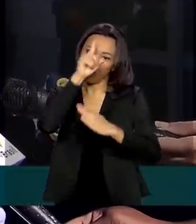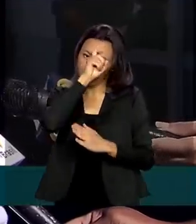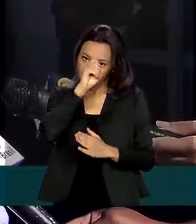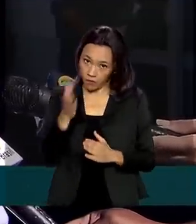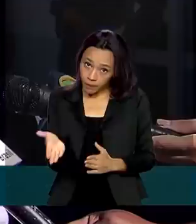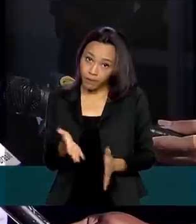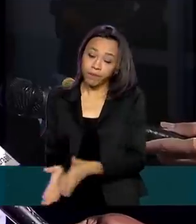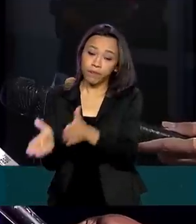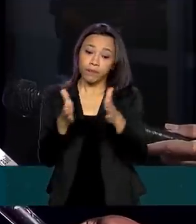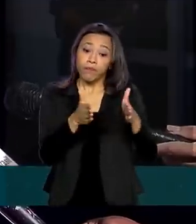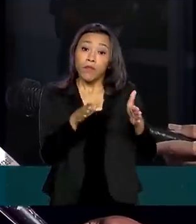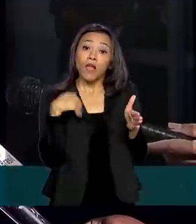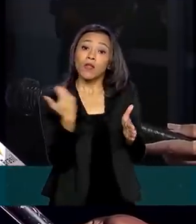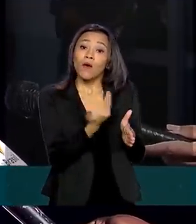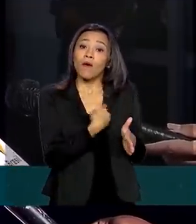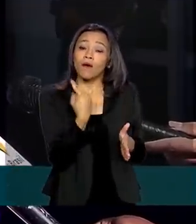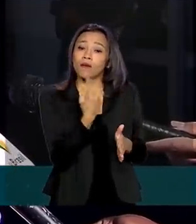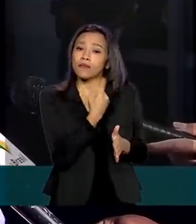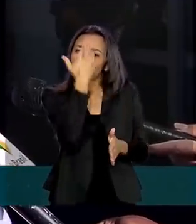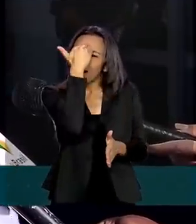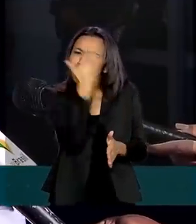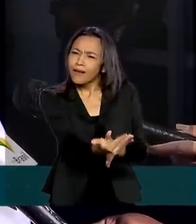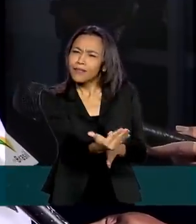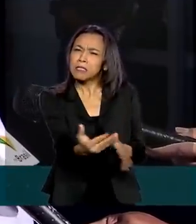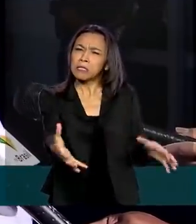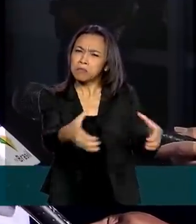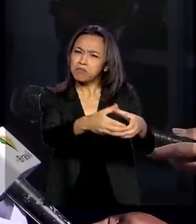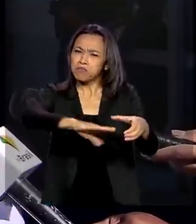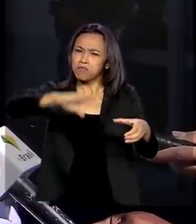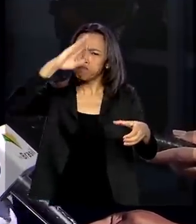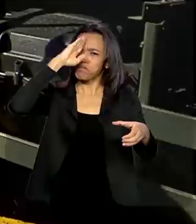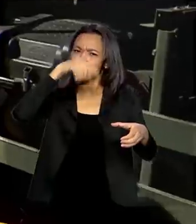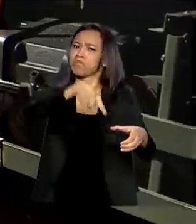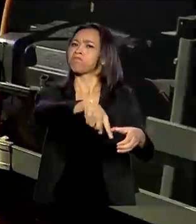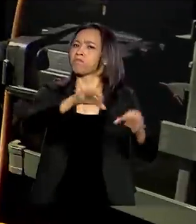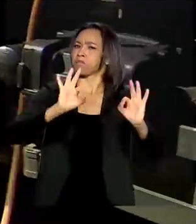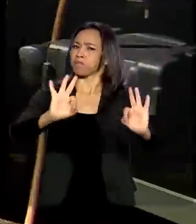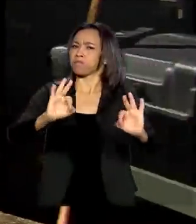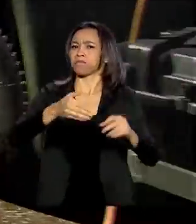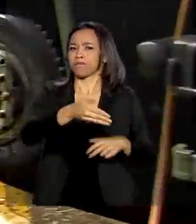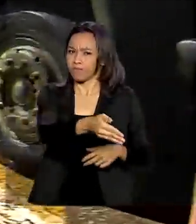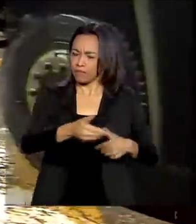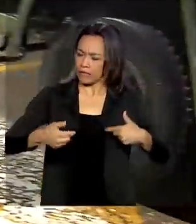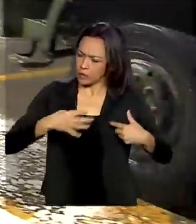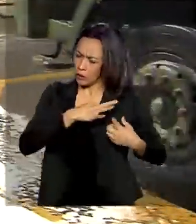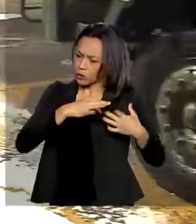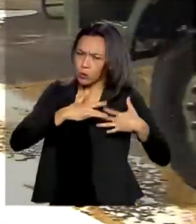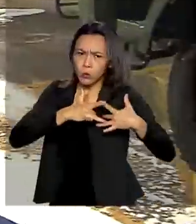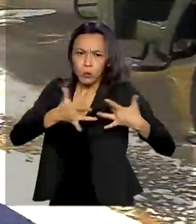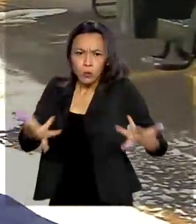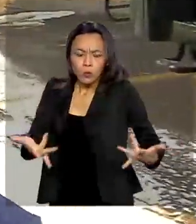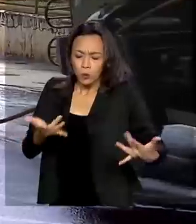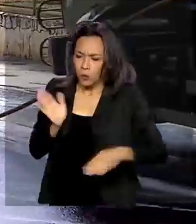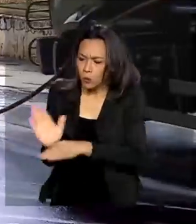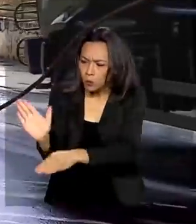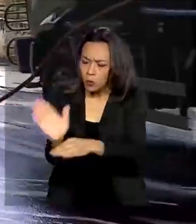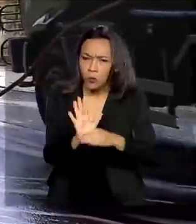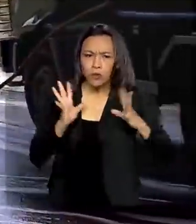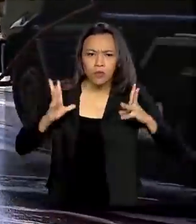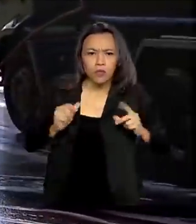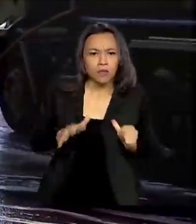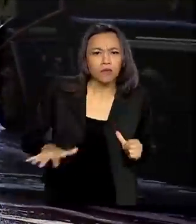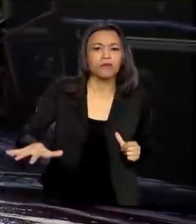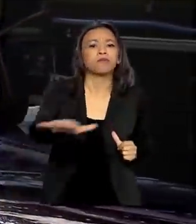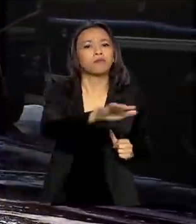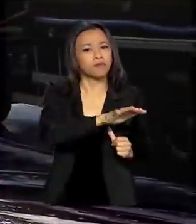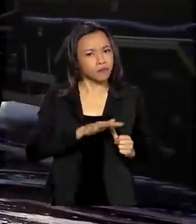a agradecer ao nosso exército brasileiro por essa ação cívico-social, por essa solidariedade, por esse momento em que a gente